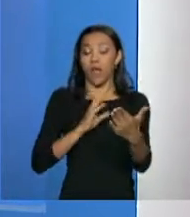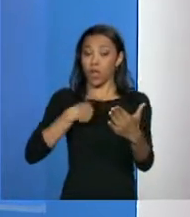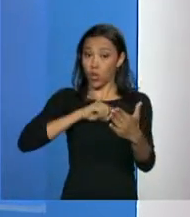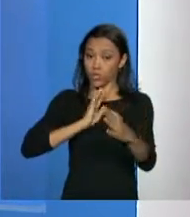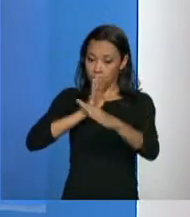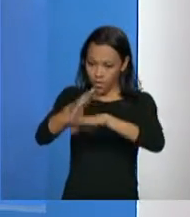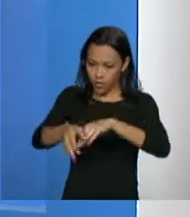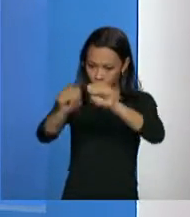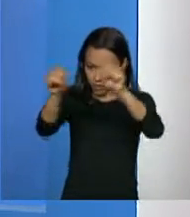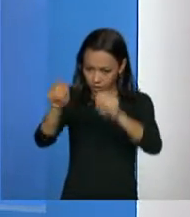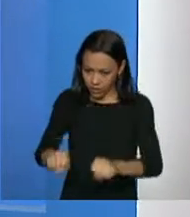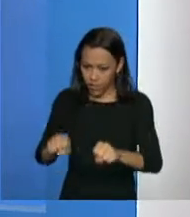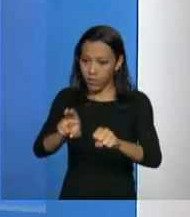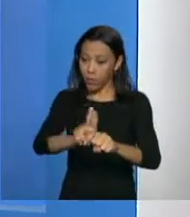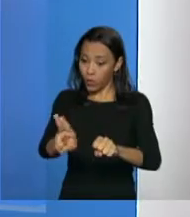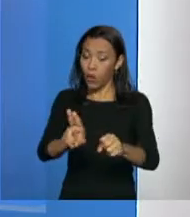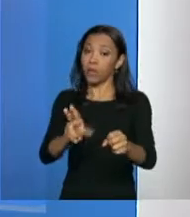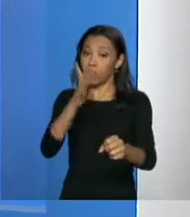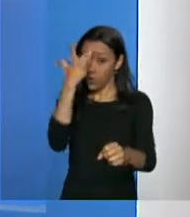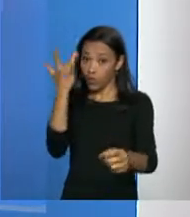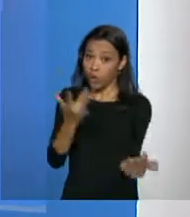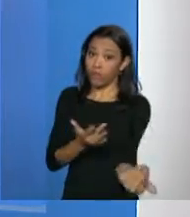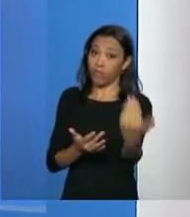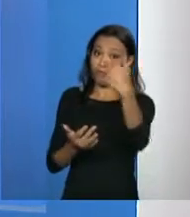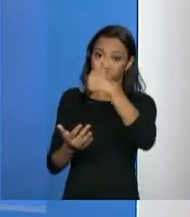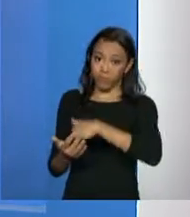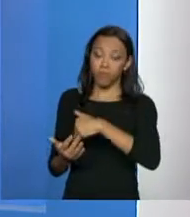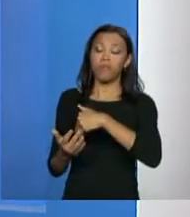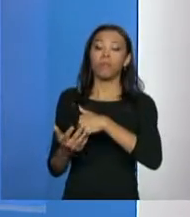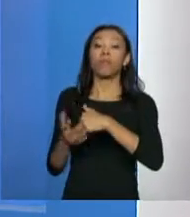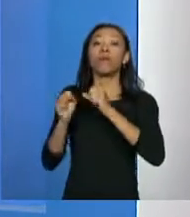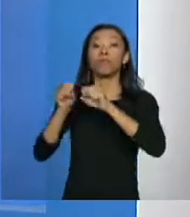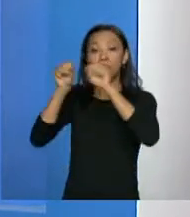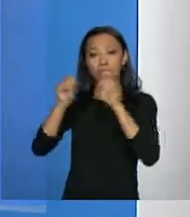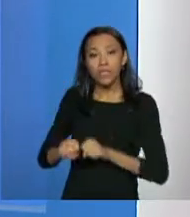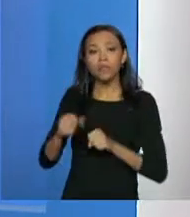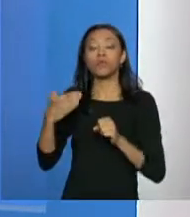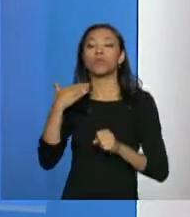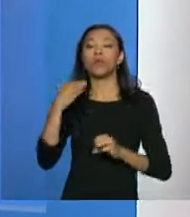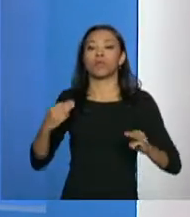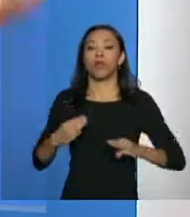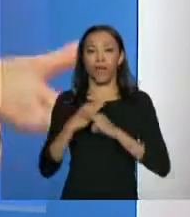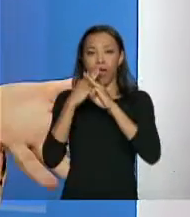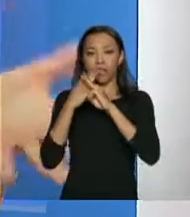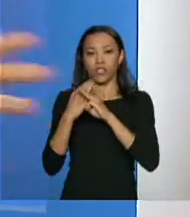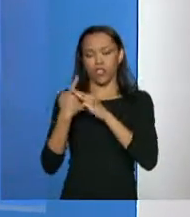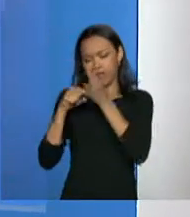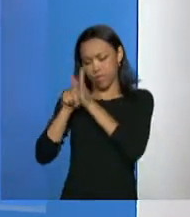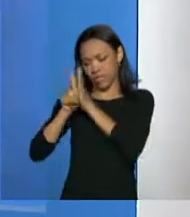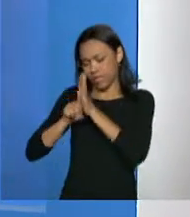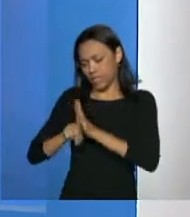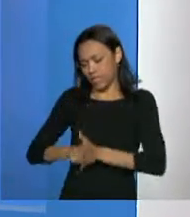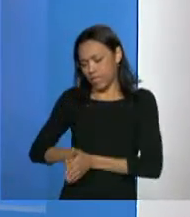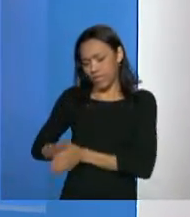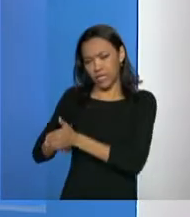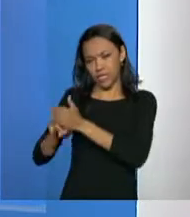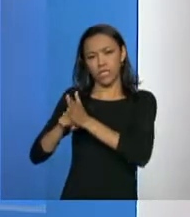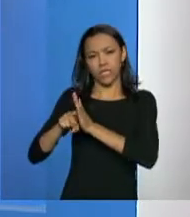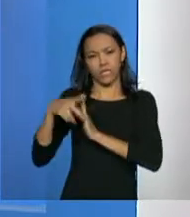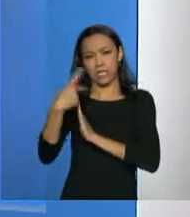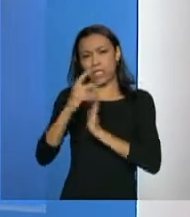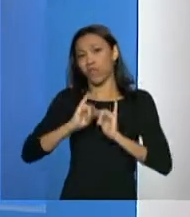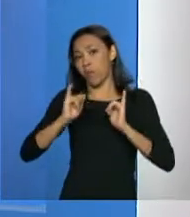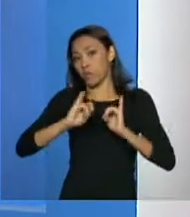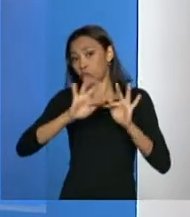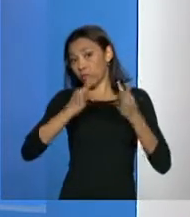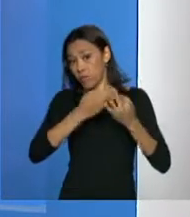foi para a Caixa Econômica. A Caixa Econômica, então, com essas 100 famílias, faz uma checagem imensa em vários outros cadastros. Se você está